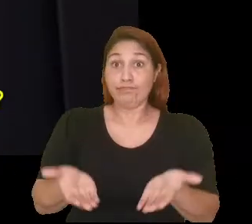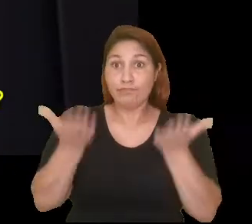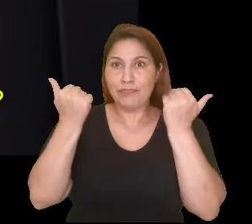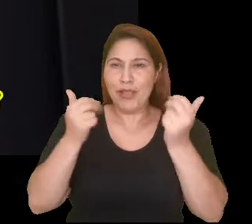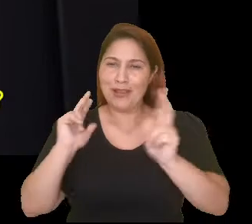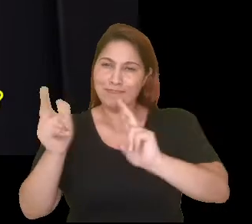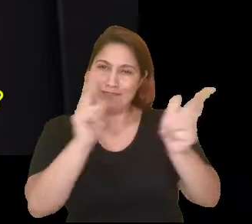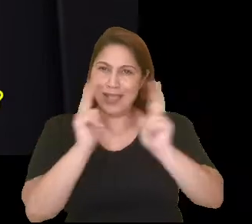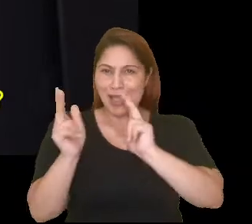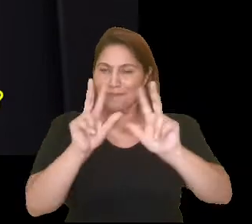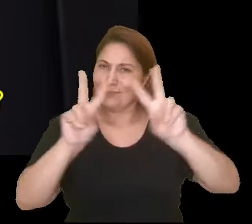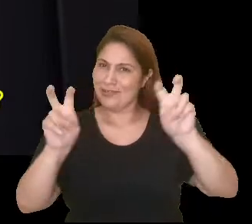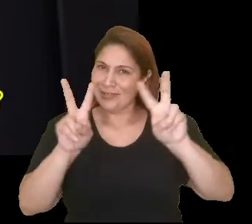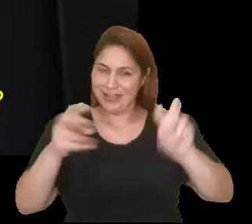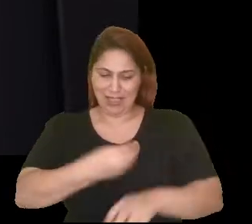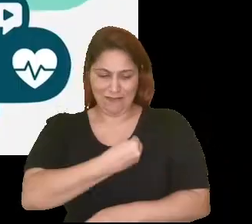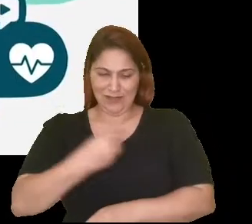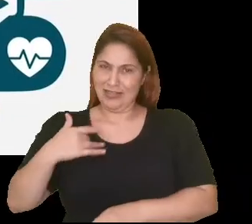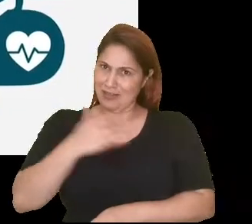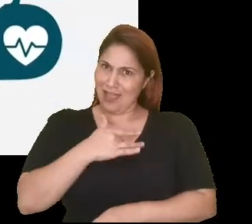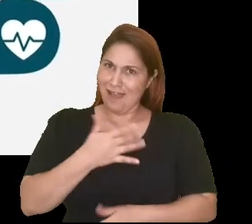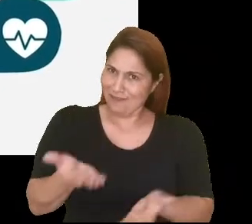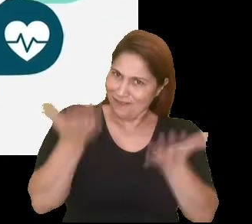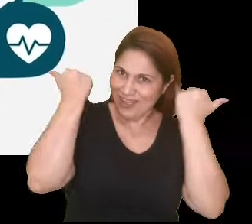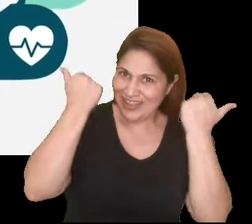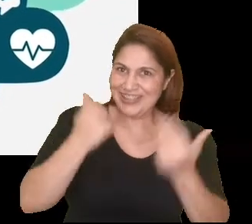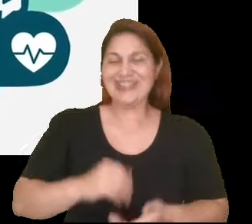bater um Papo Saúde sobre vida saudável?